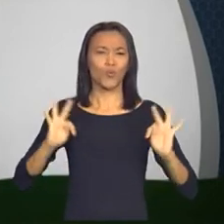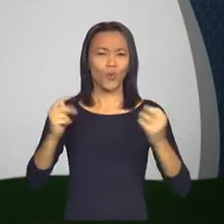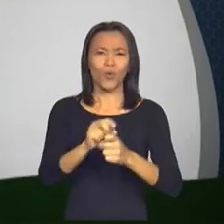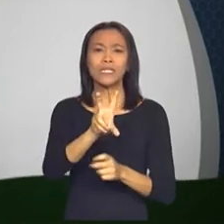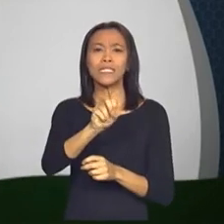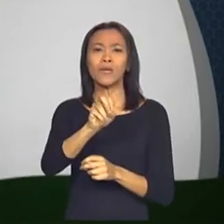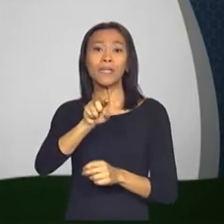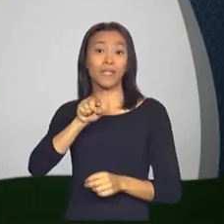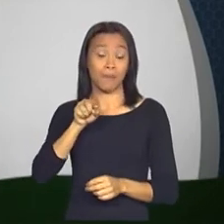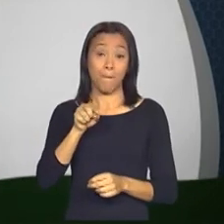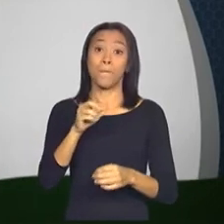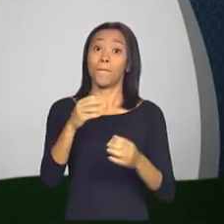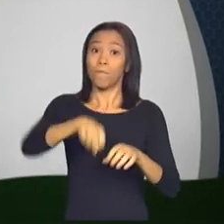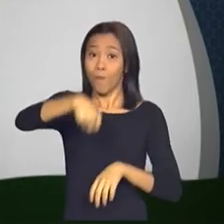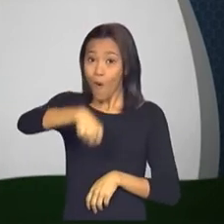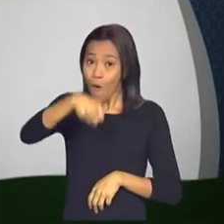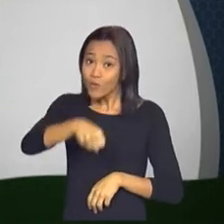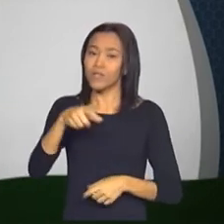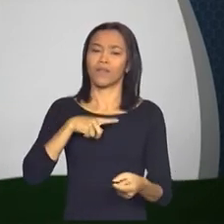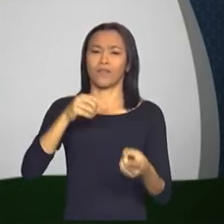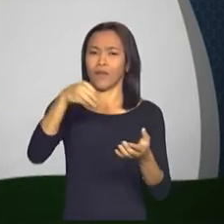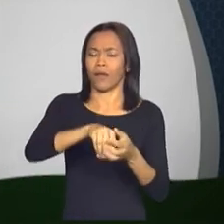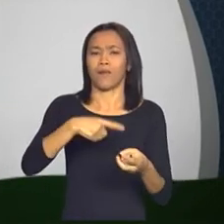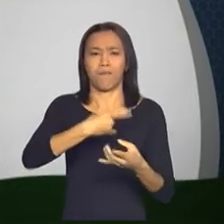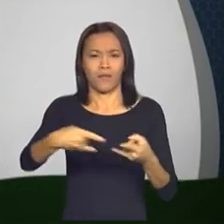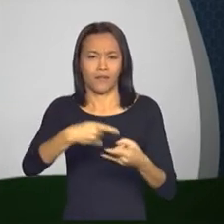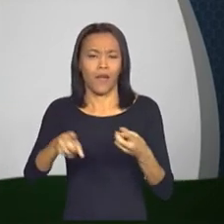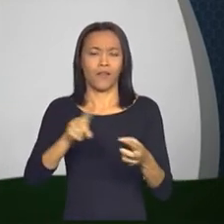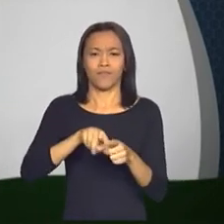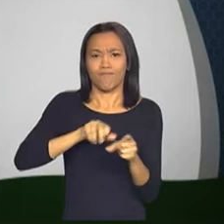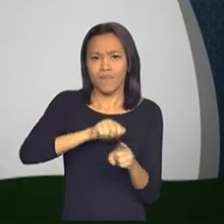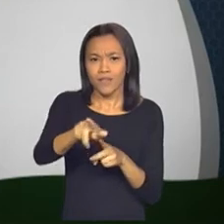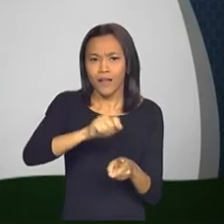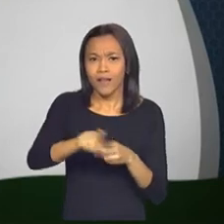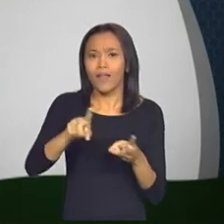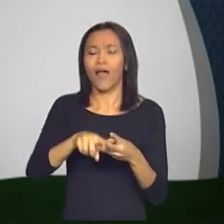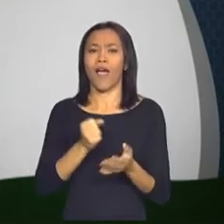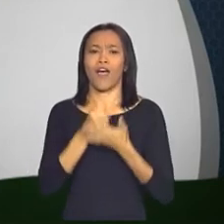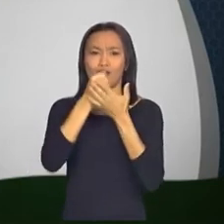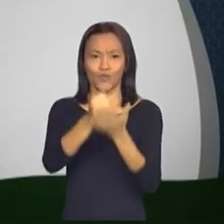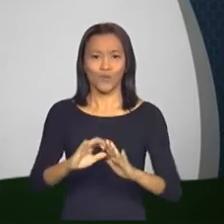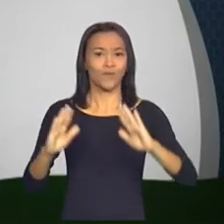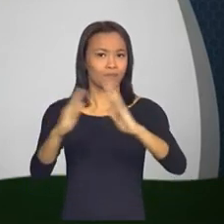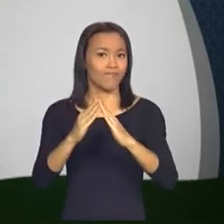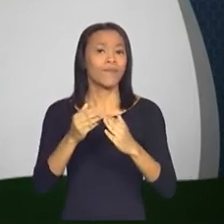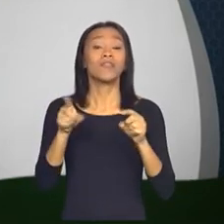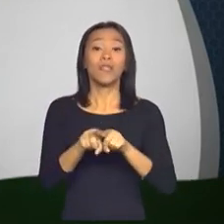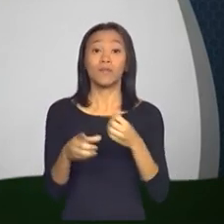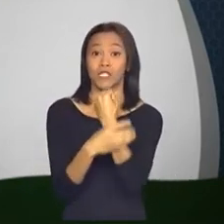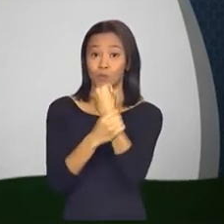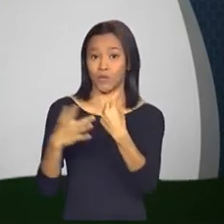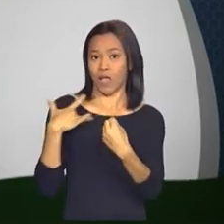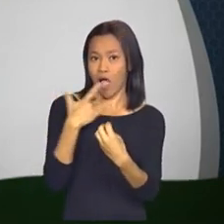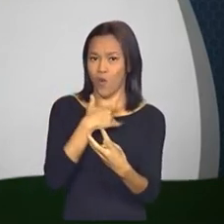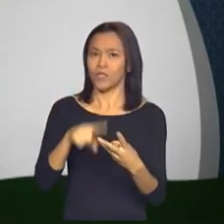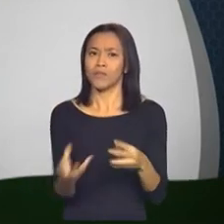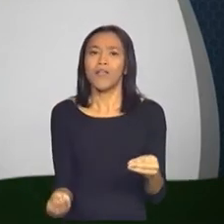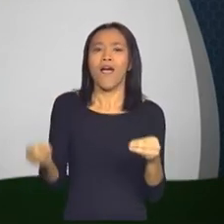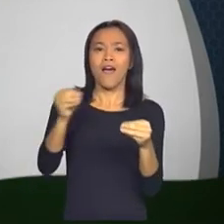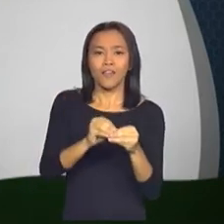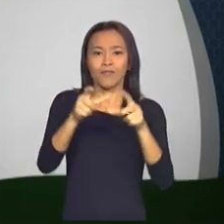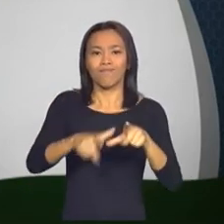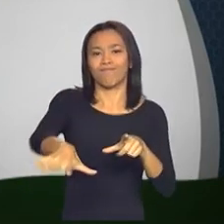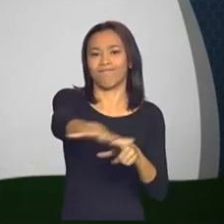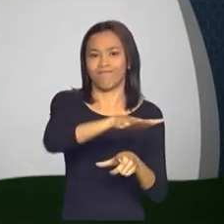50 bolsas que contemplam passagens, mensalidade, auxílio e instalação, seguro-saúde e adicional